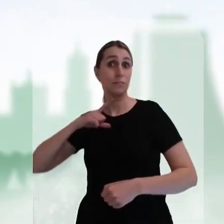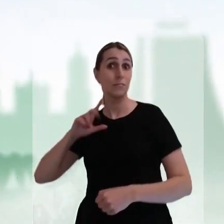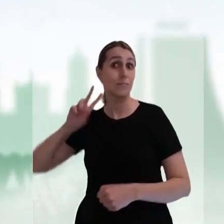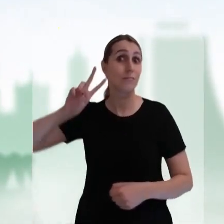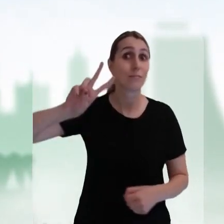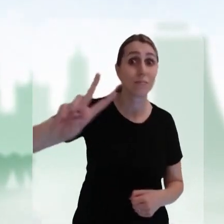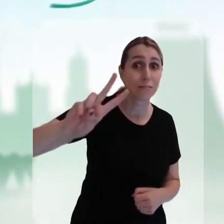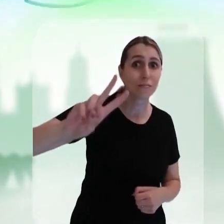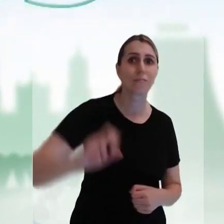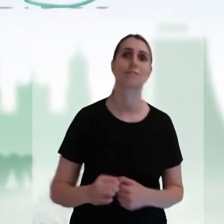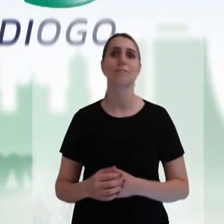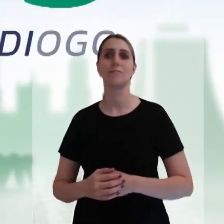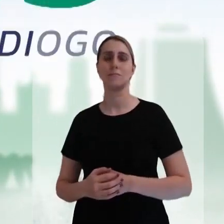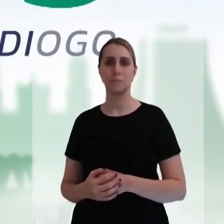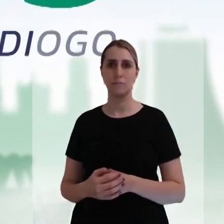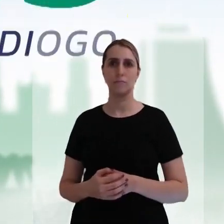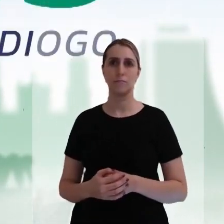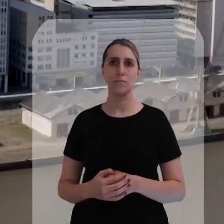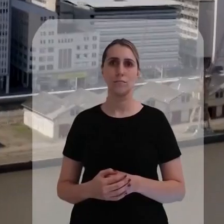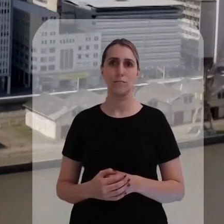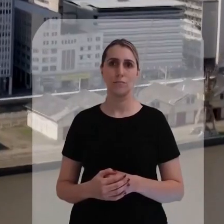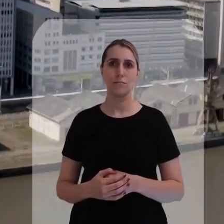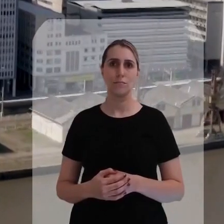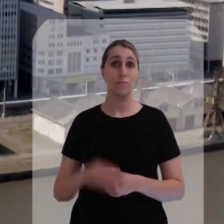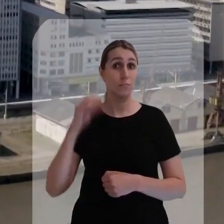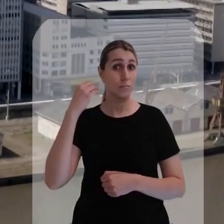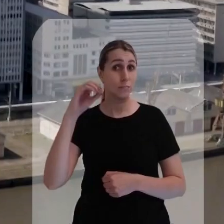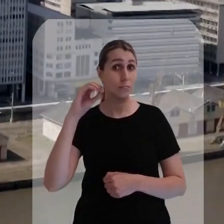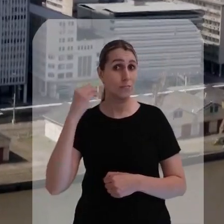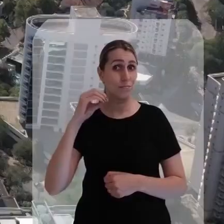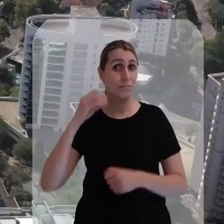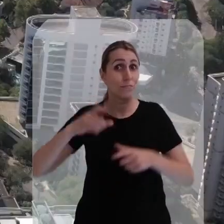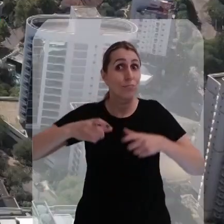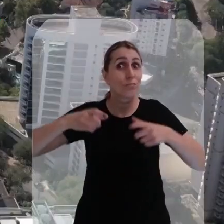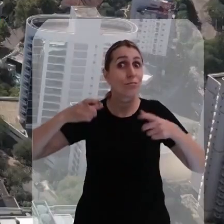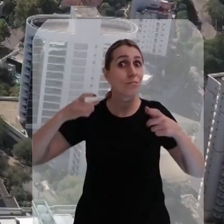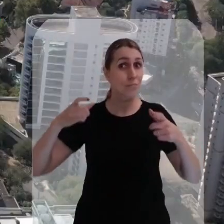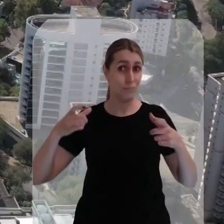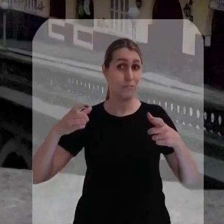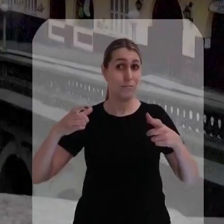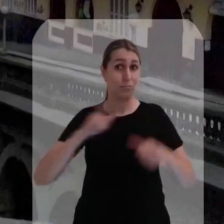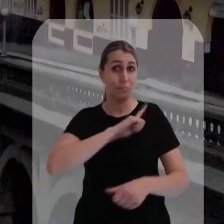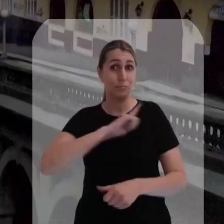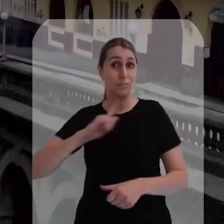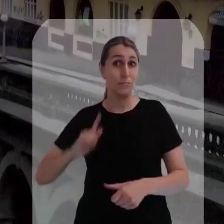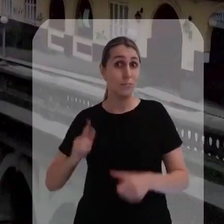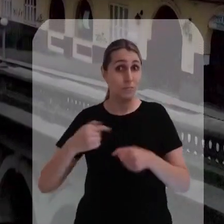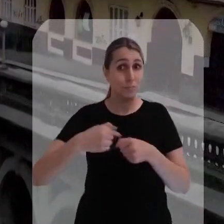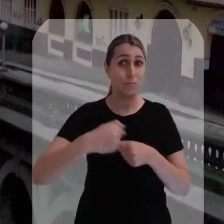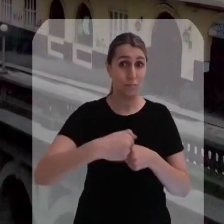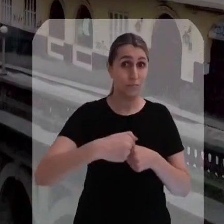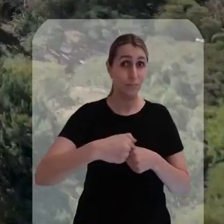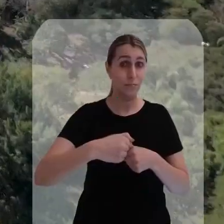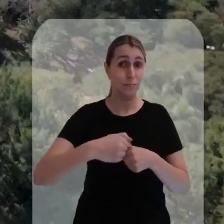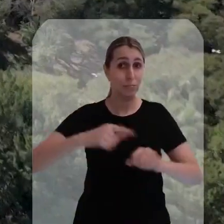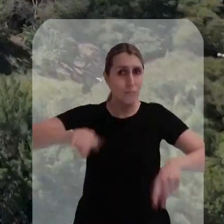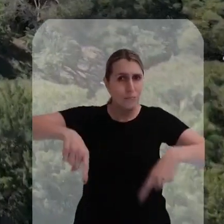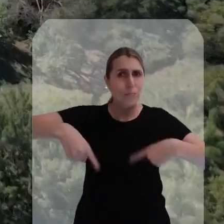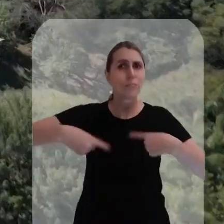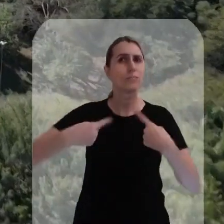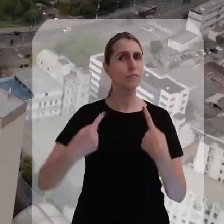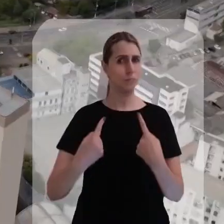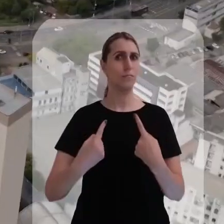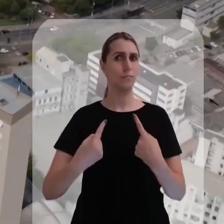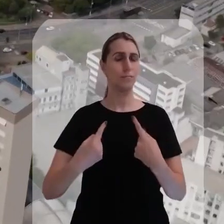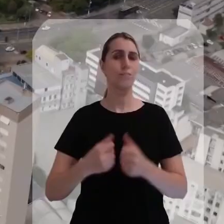Vai ver, vai ver. Porto Alegre é enorme. E servir a uma cidade como essa é um